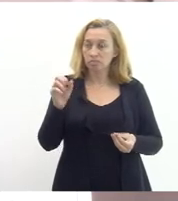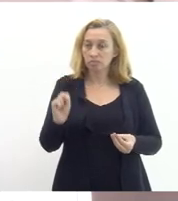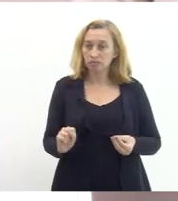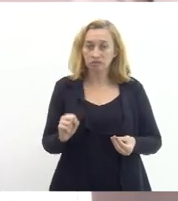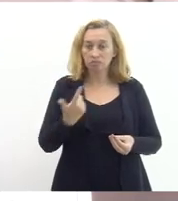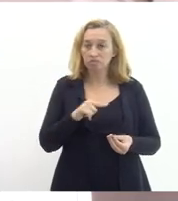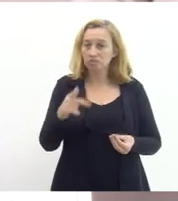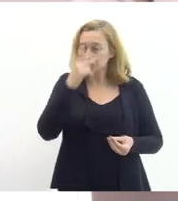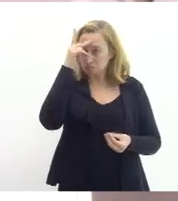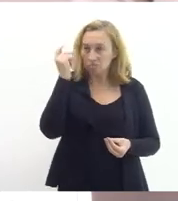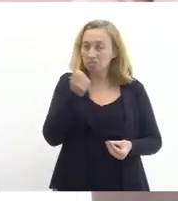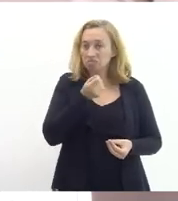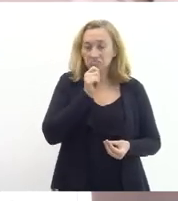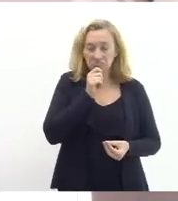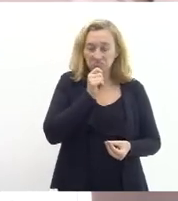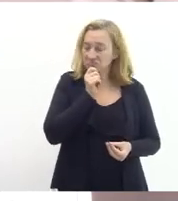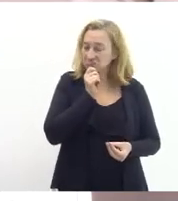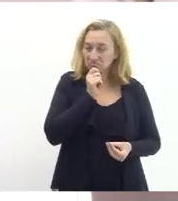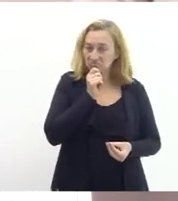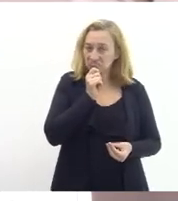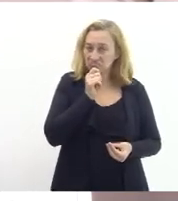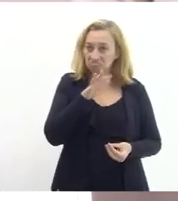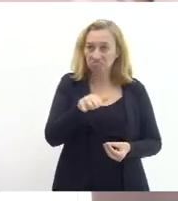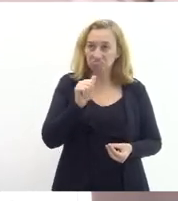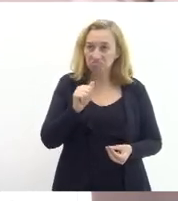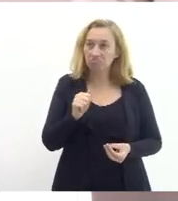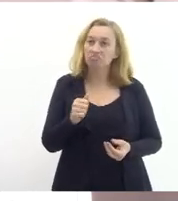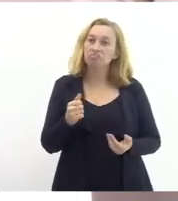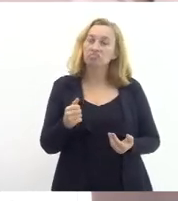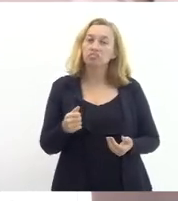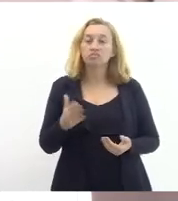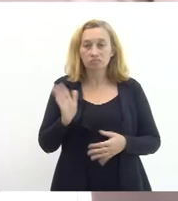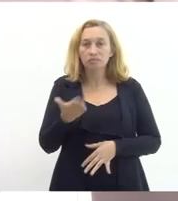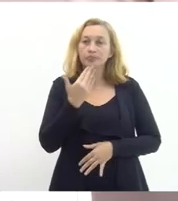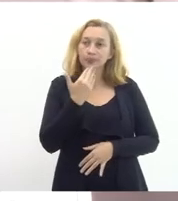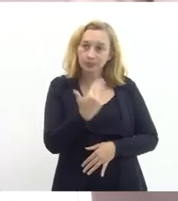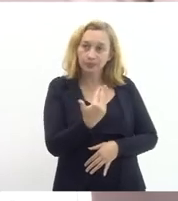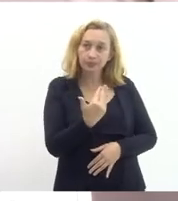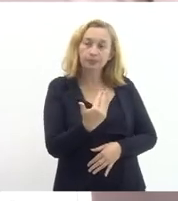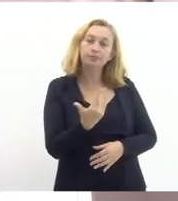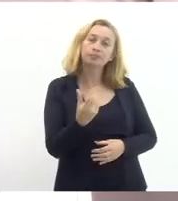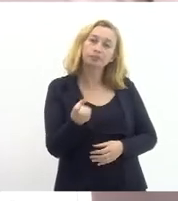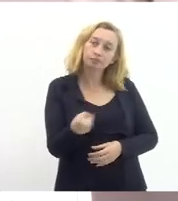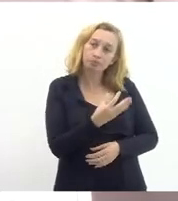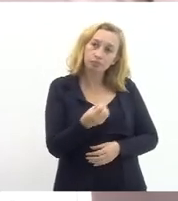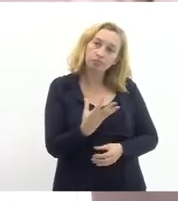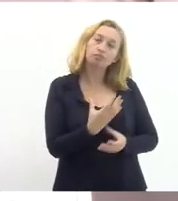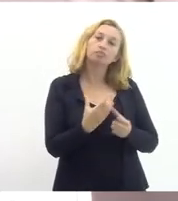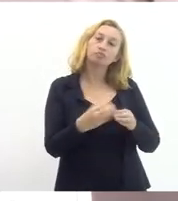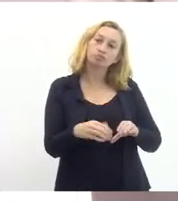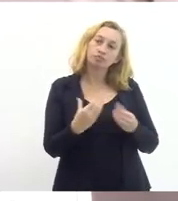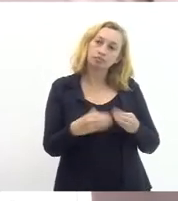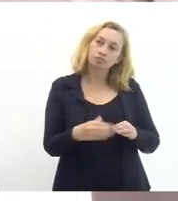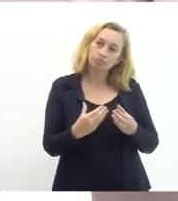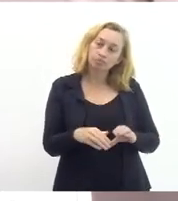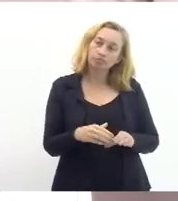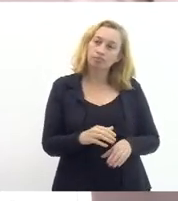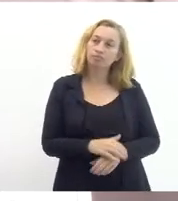então a Faietec carece a gente já pediu isso um novo concurso esse novo concurso